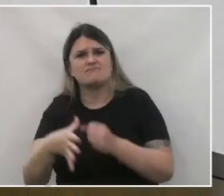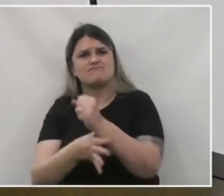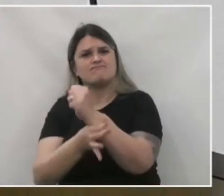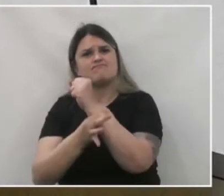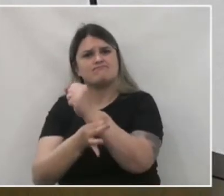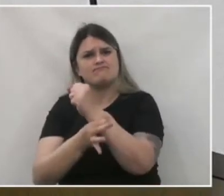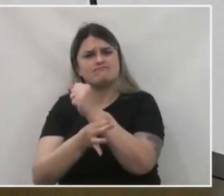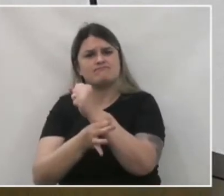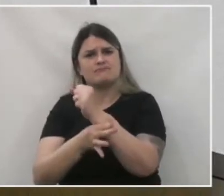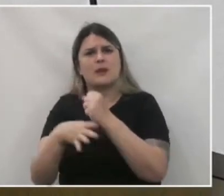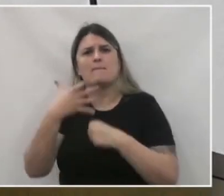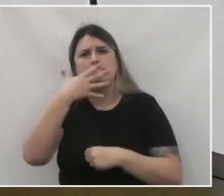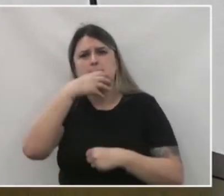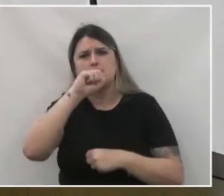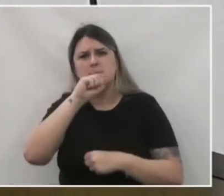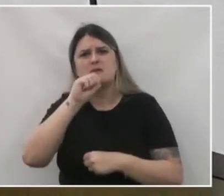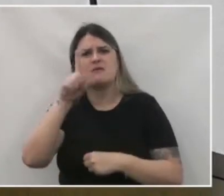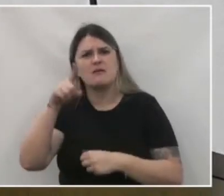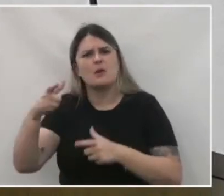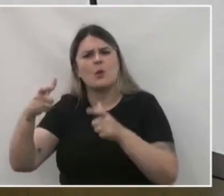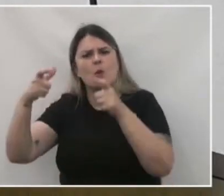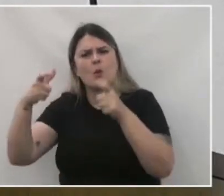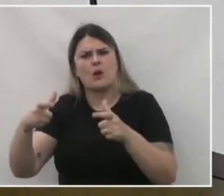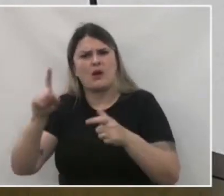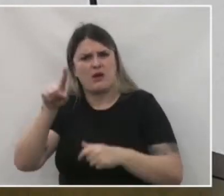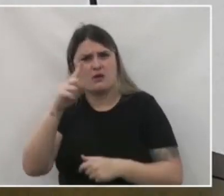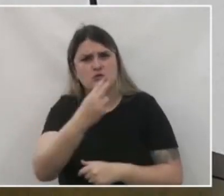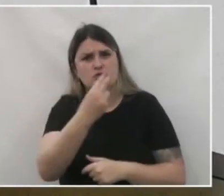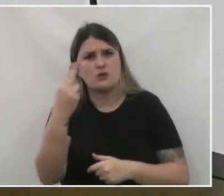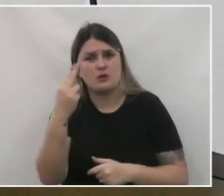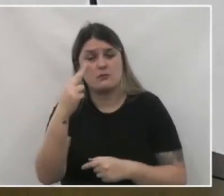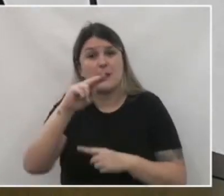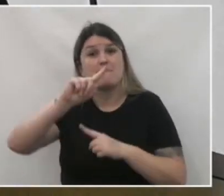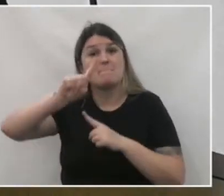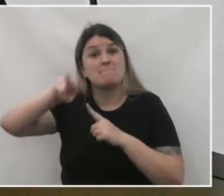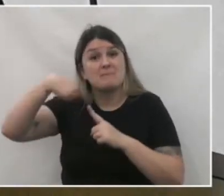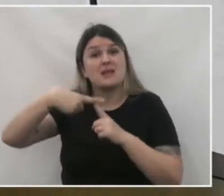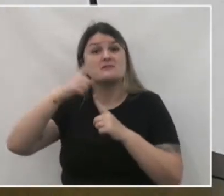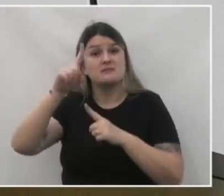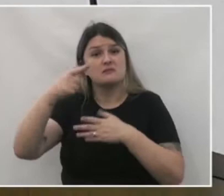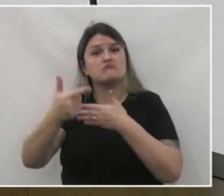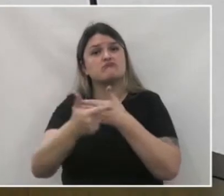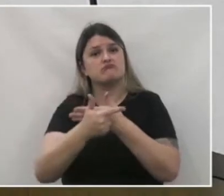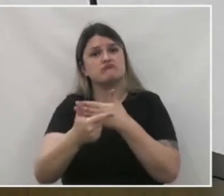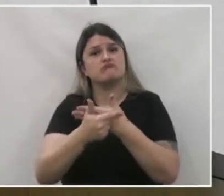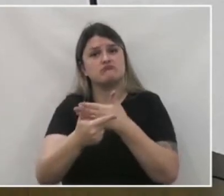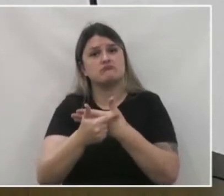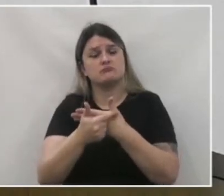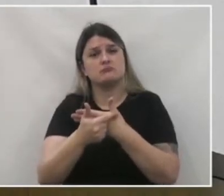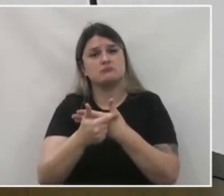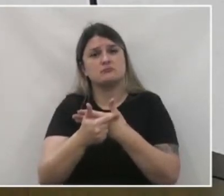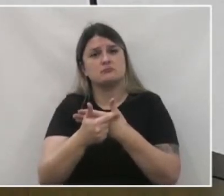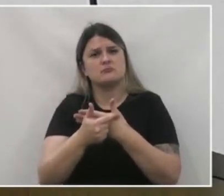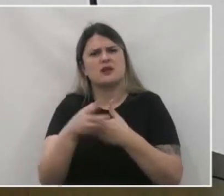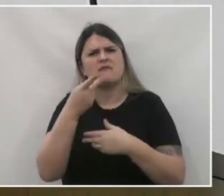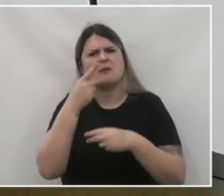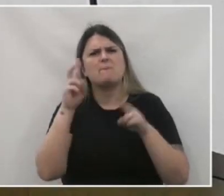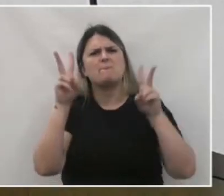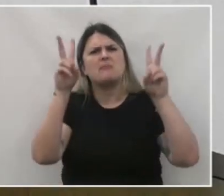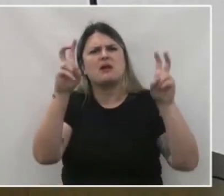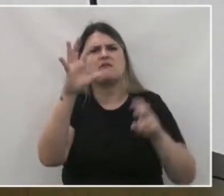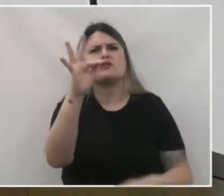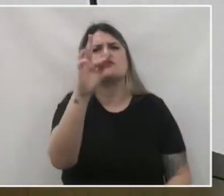Ser pai é um lugar, é um nome, mas, acima de tudo, uma função. Então, volto novamente para esse termo.